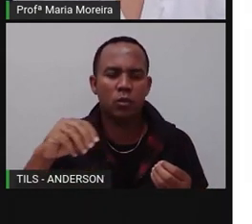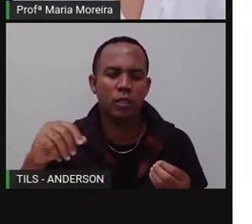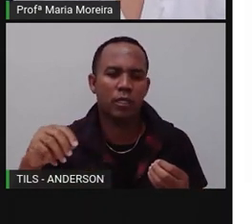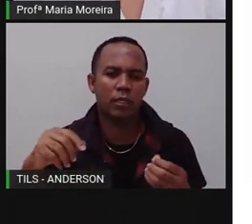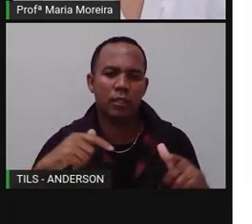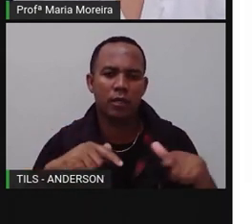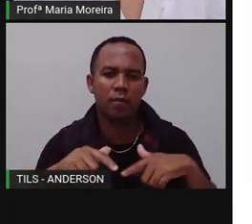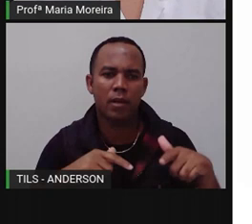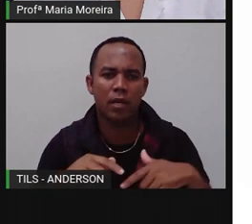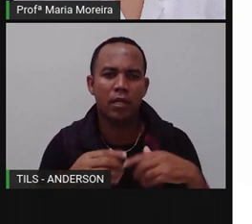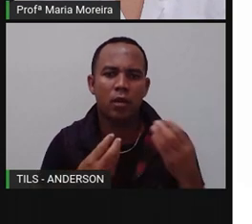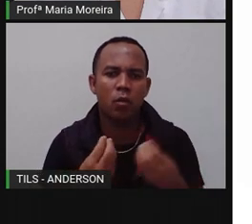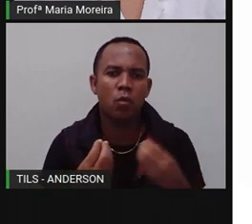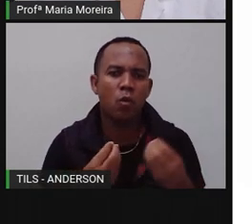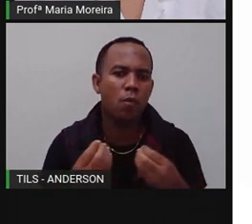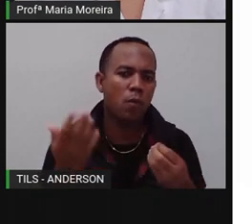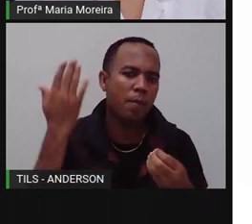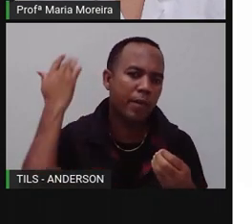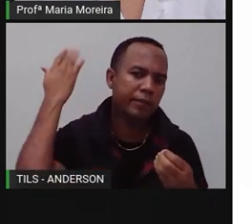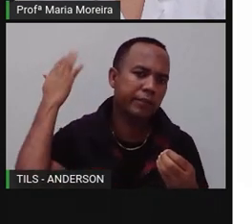o açúcar nem sempre foi feito da cana?